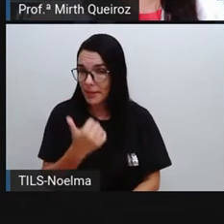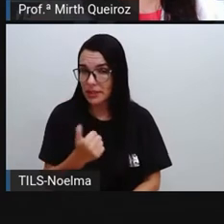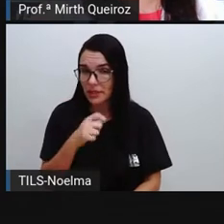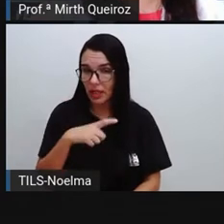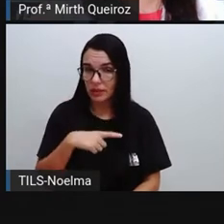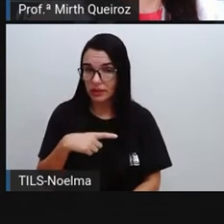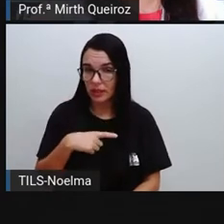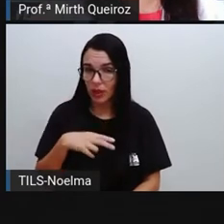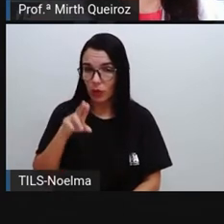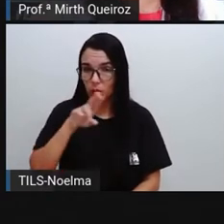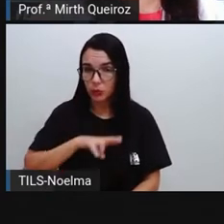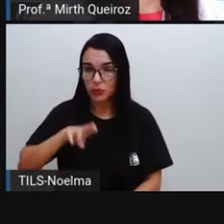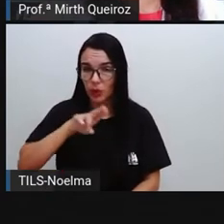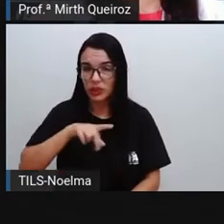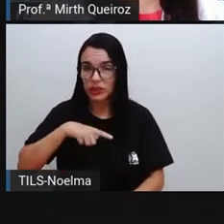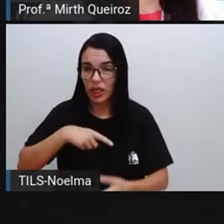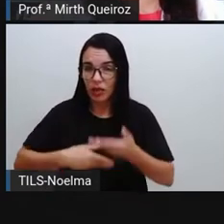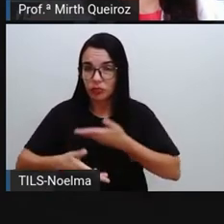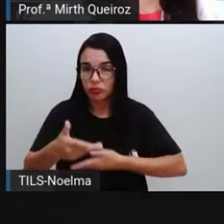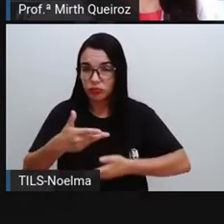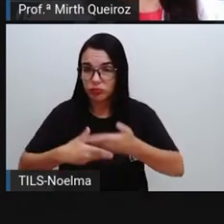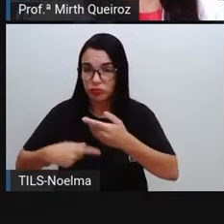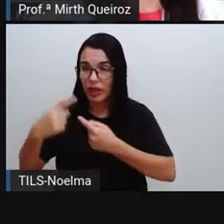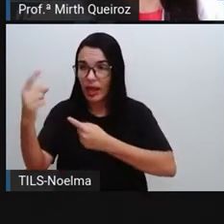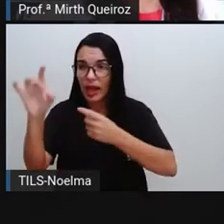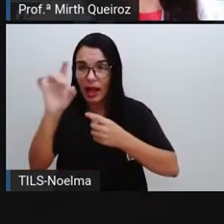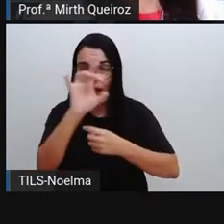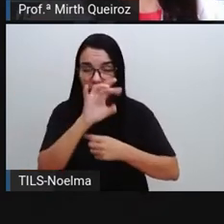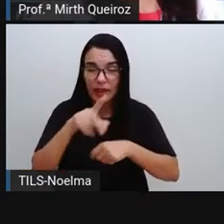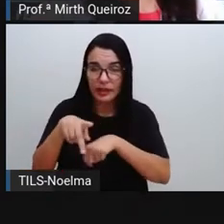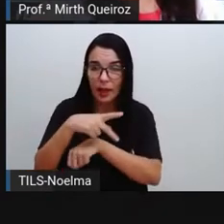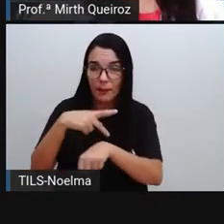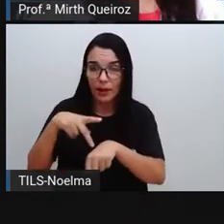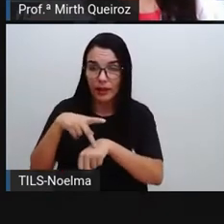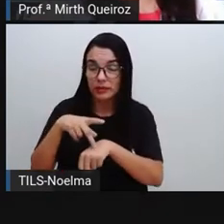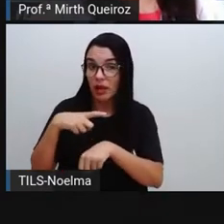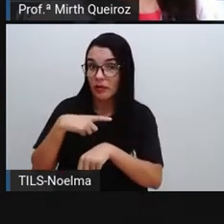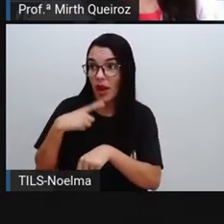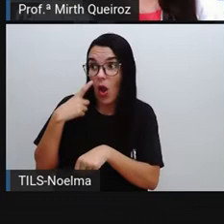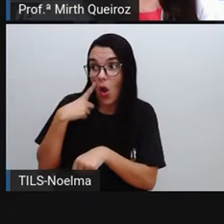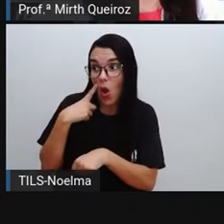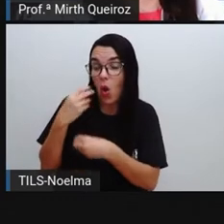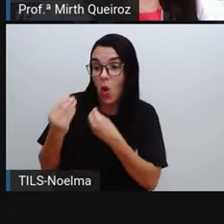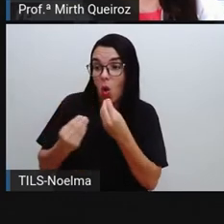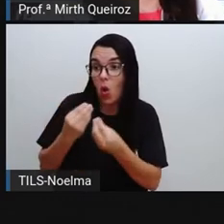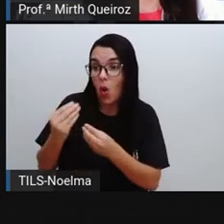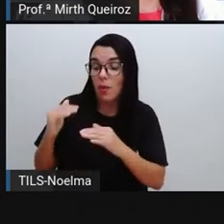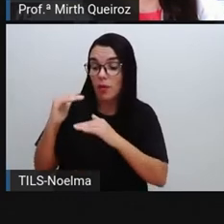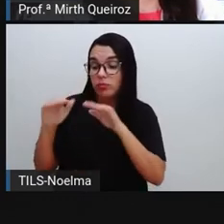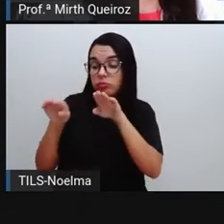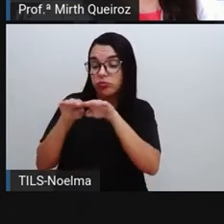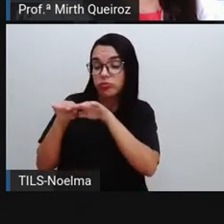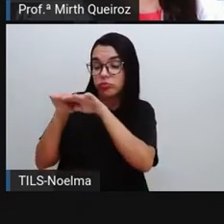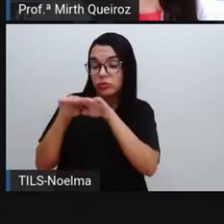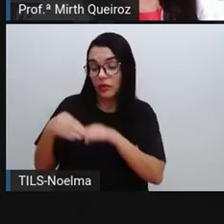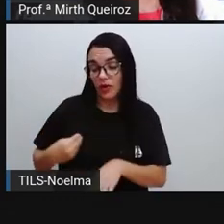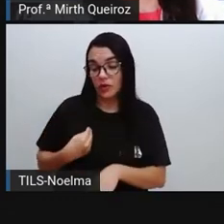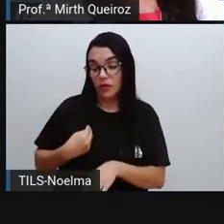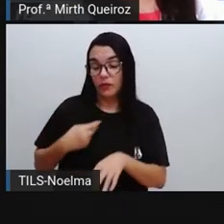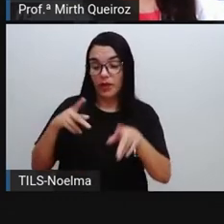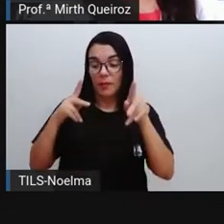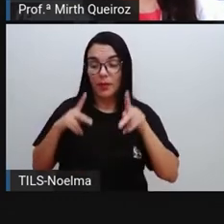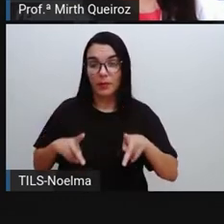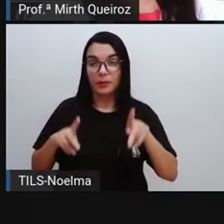de consumo, que são comercializados em cada país, reflete o nível de vida da população. E também permitem avaliar